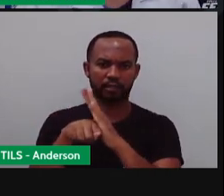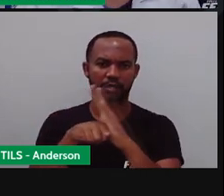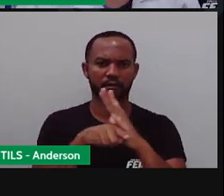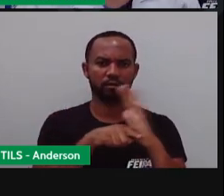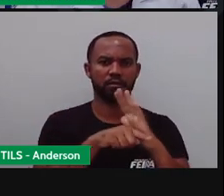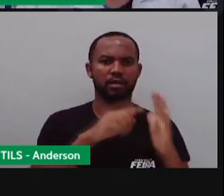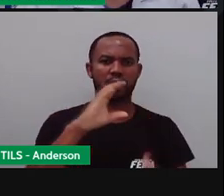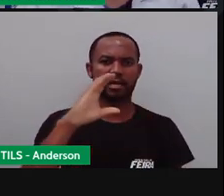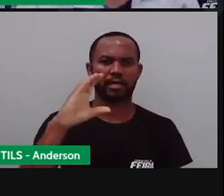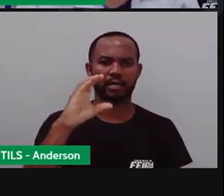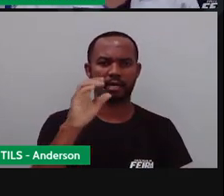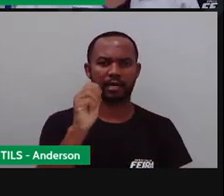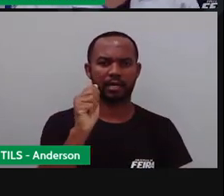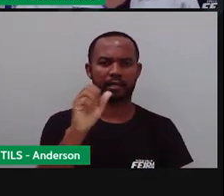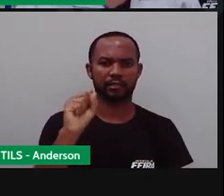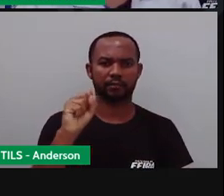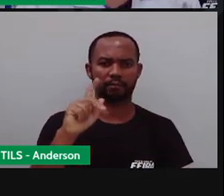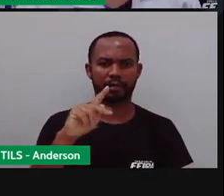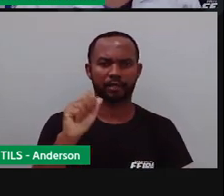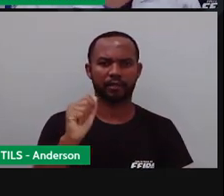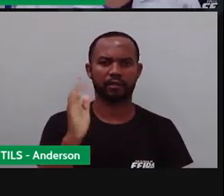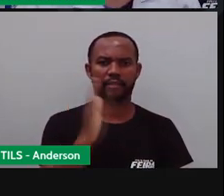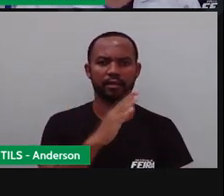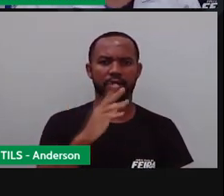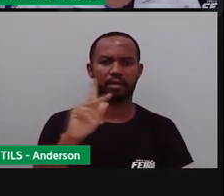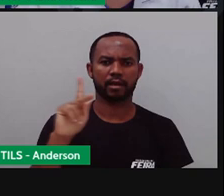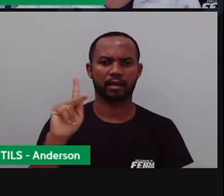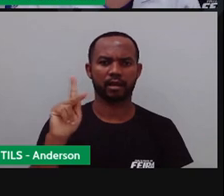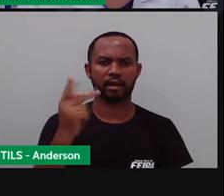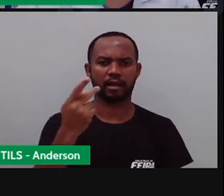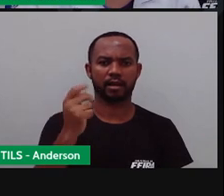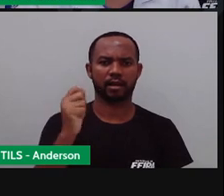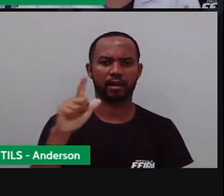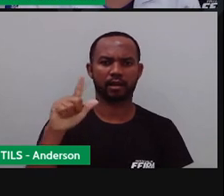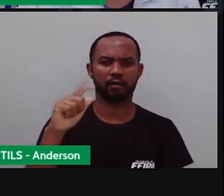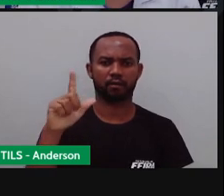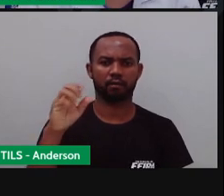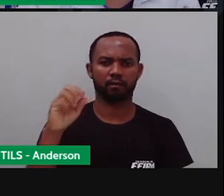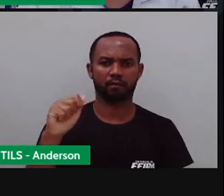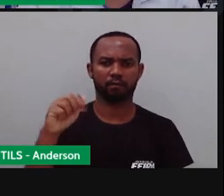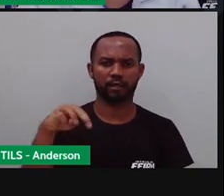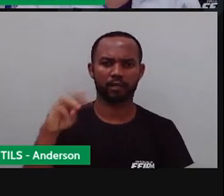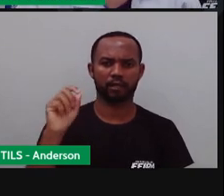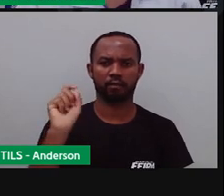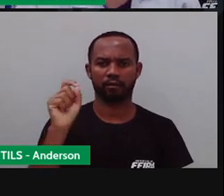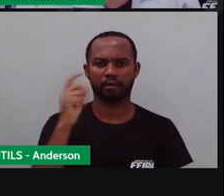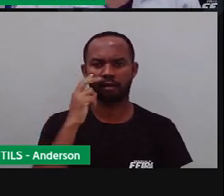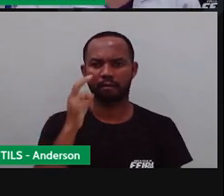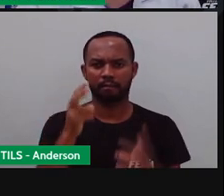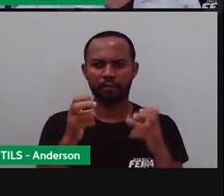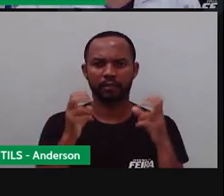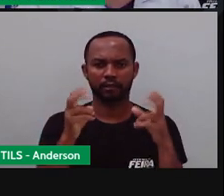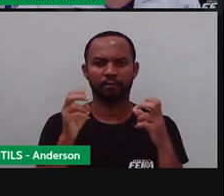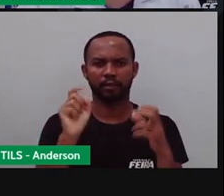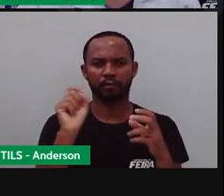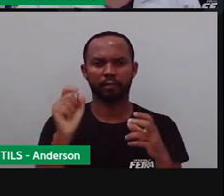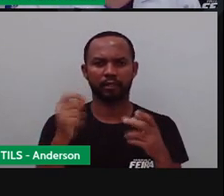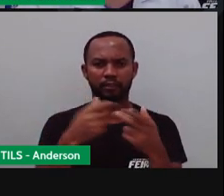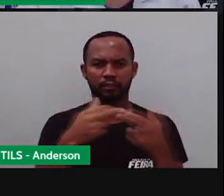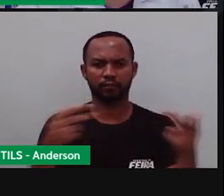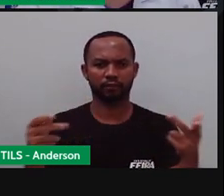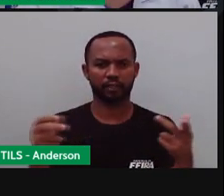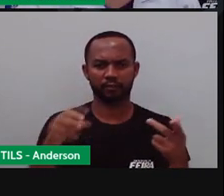82 insetos para cada 100 capturados, não isso? Nas armadilhas,